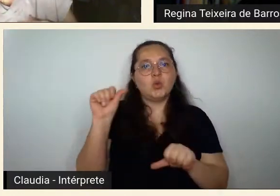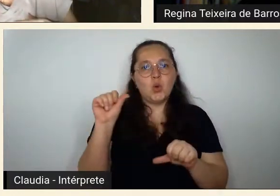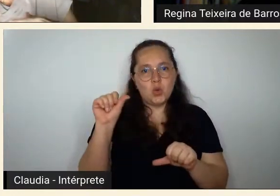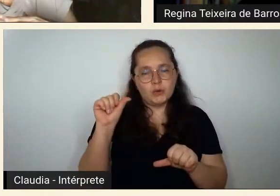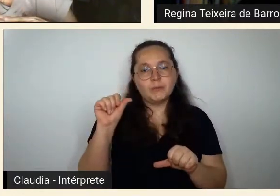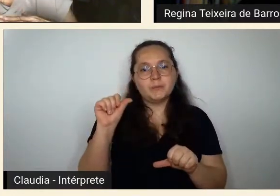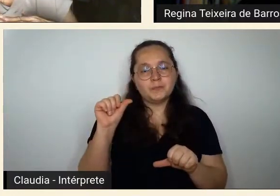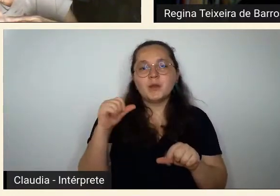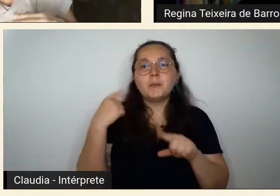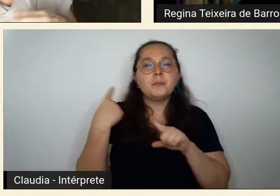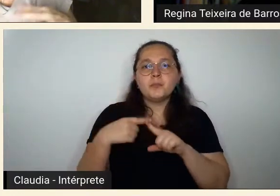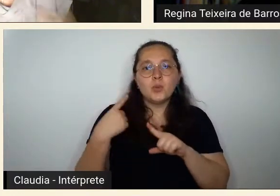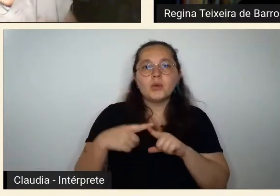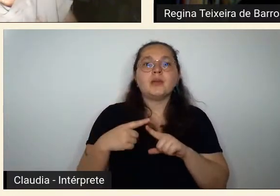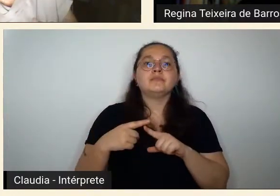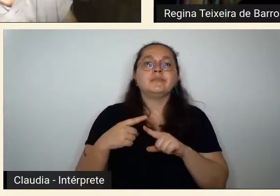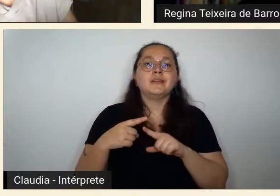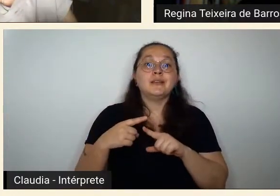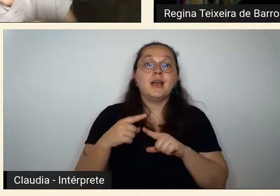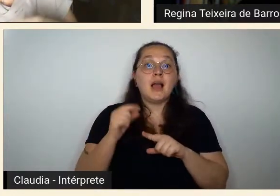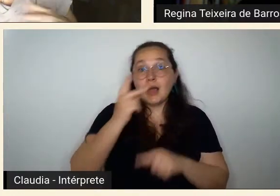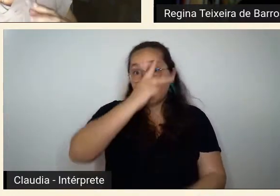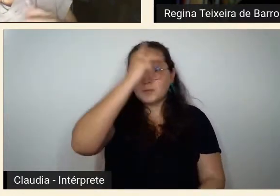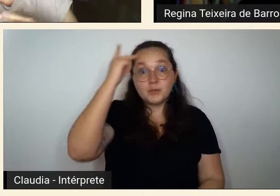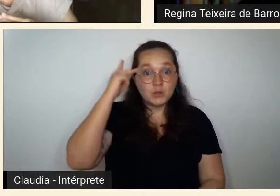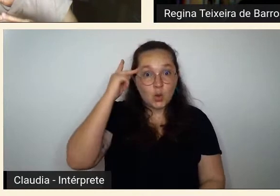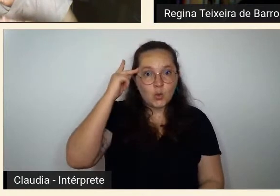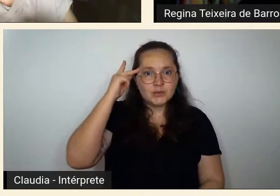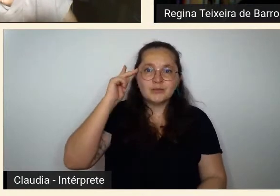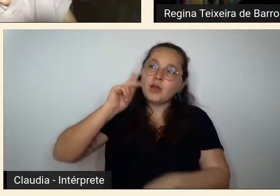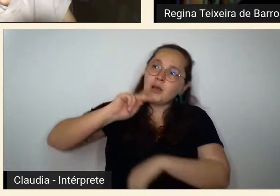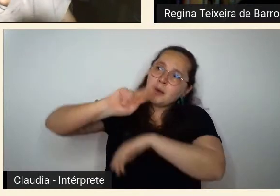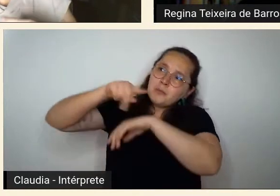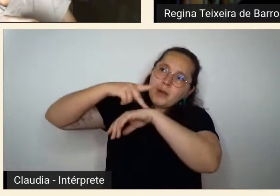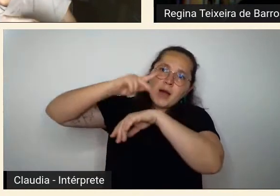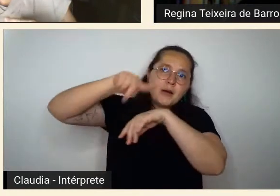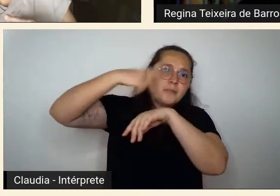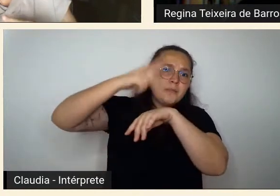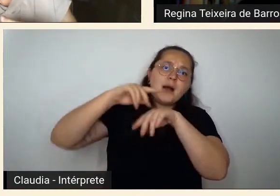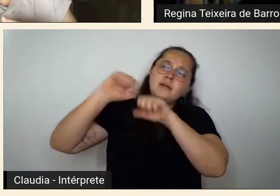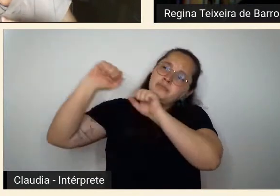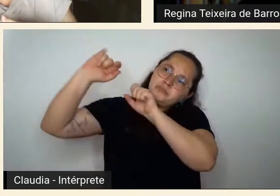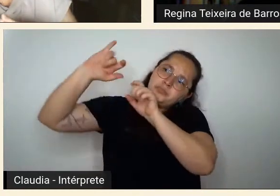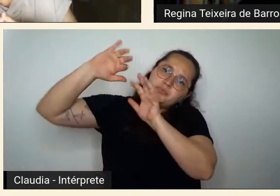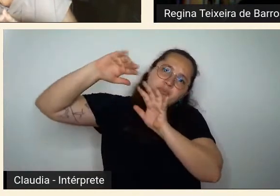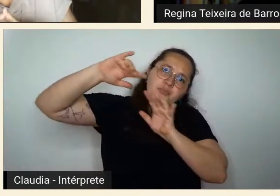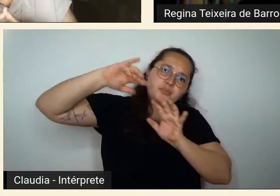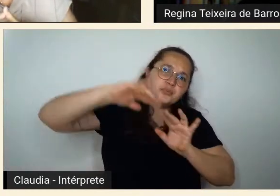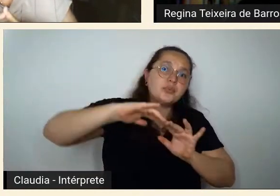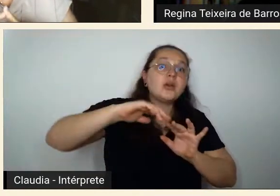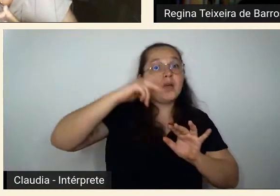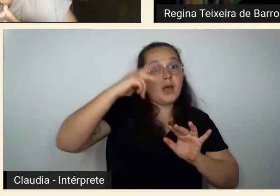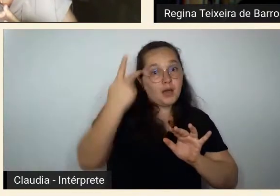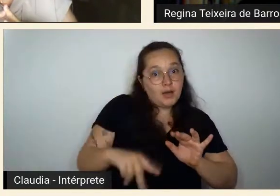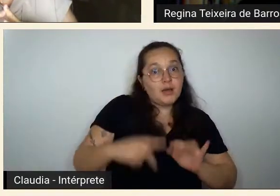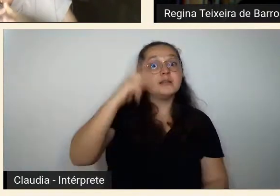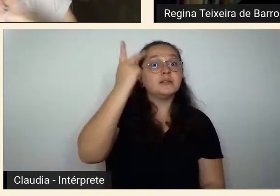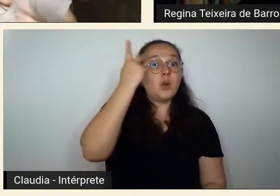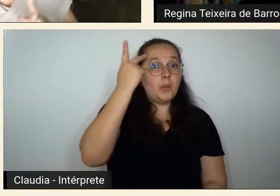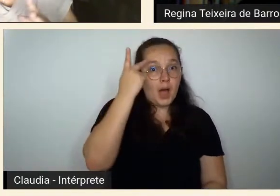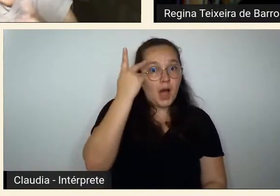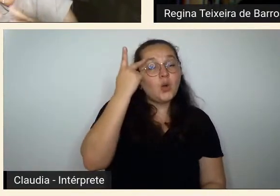de migrantes brasileiros de outras regiões seja por razões digamos assim de